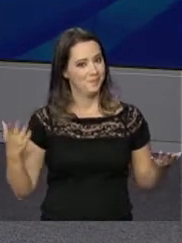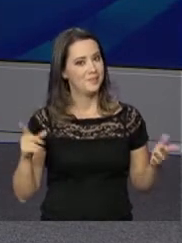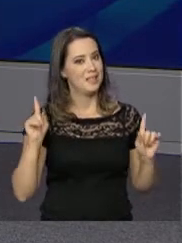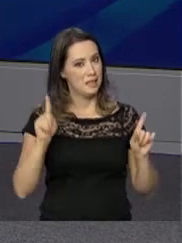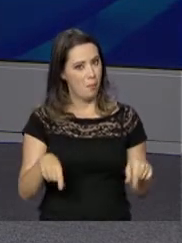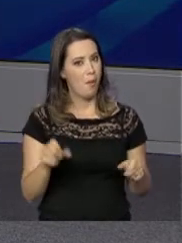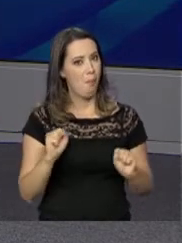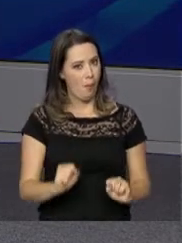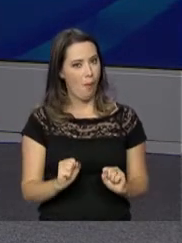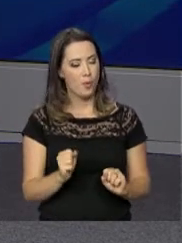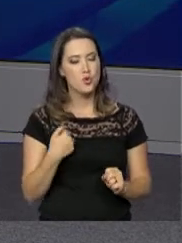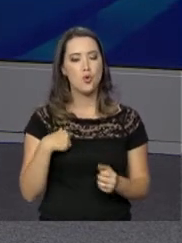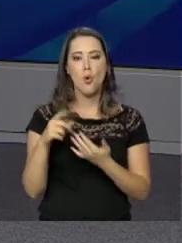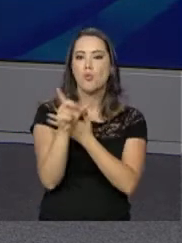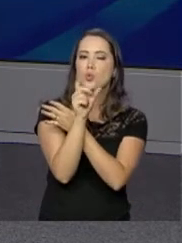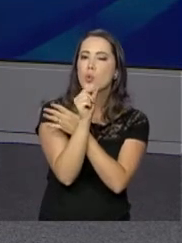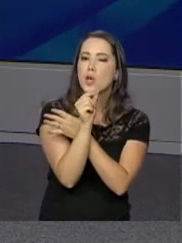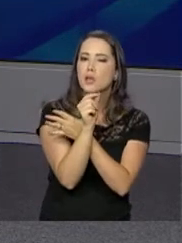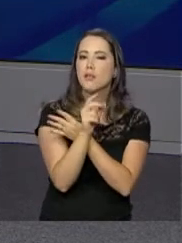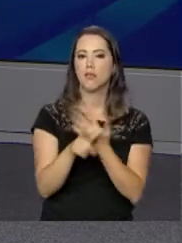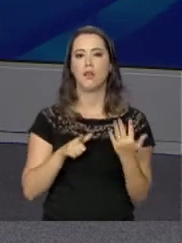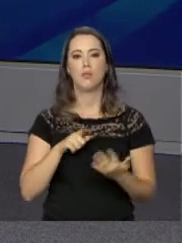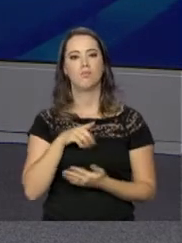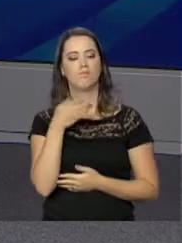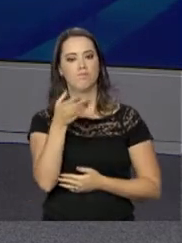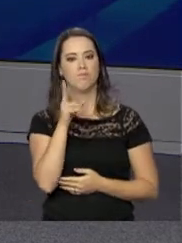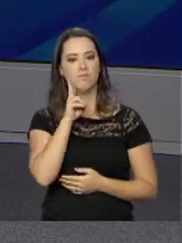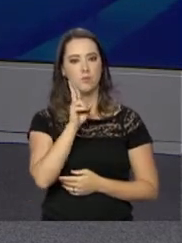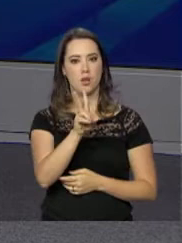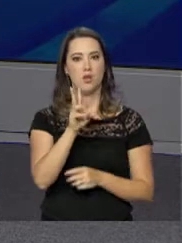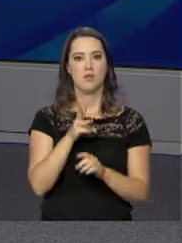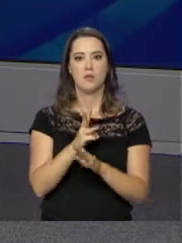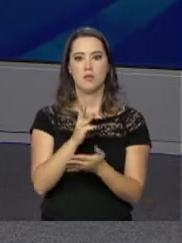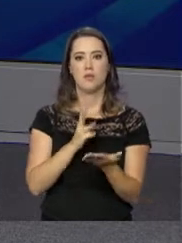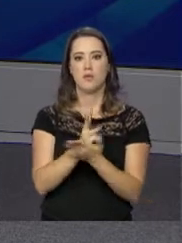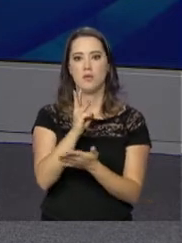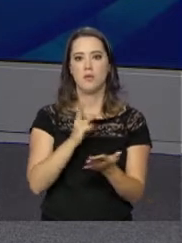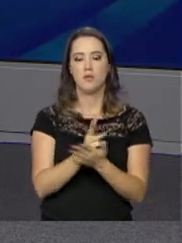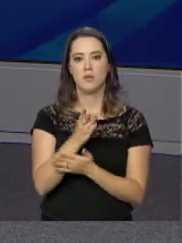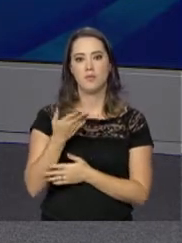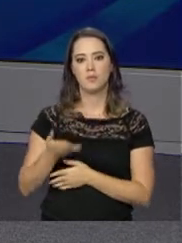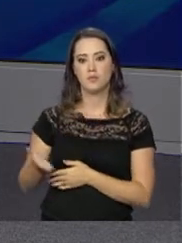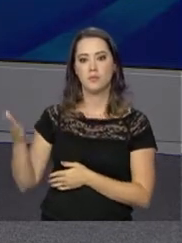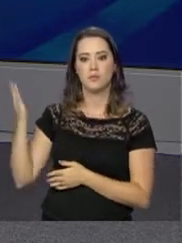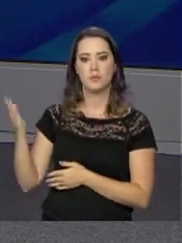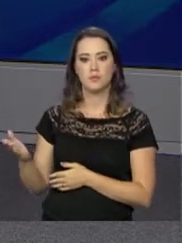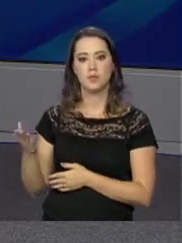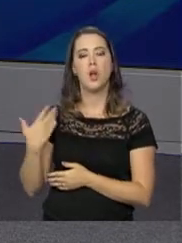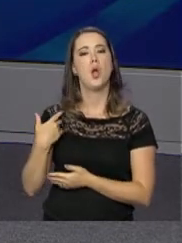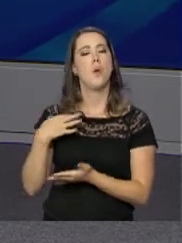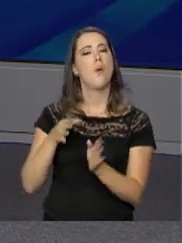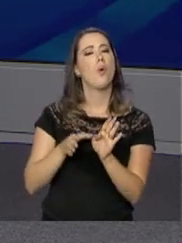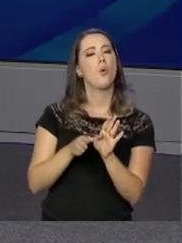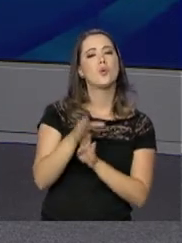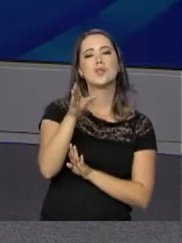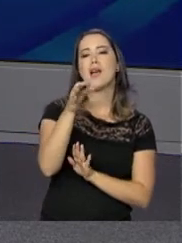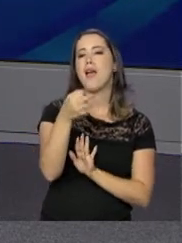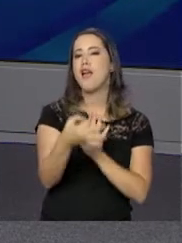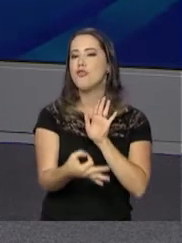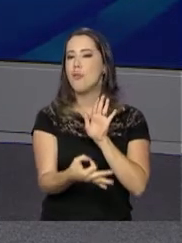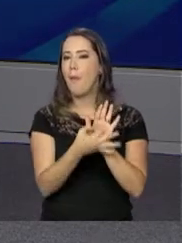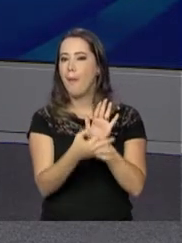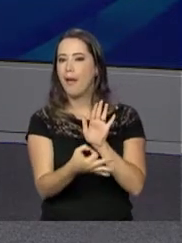Também é possível seguir a NBR no Twitter. E ainda tem o WhatsApp. Anote aí o número e mande as suas sugestões de